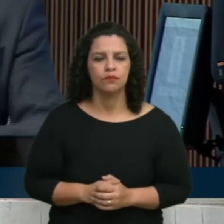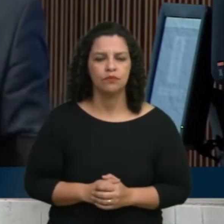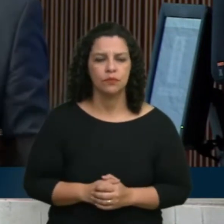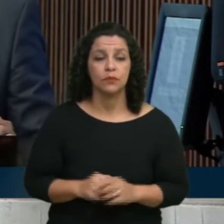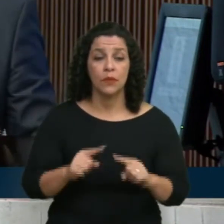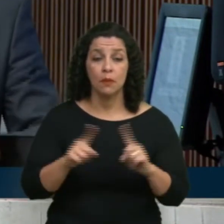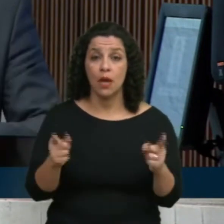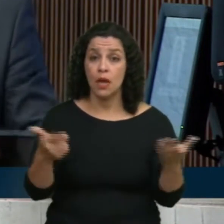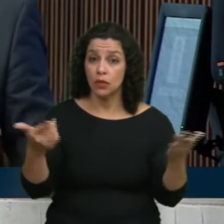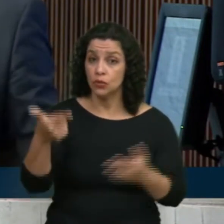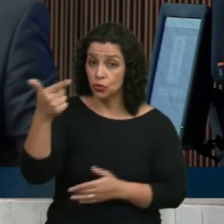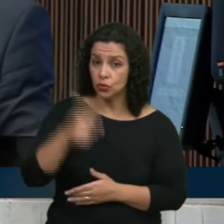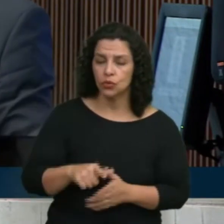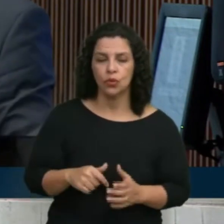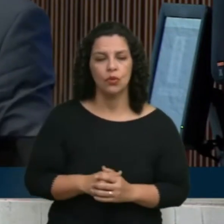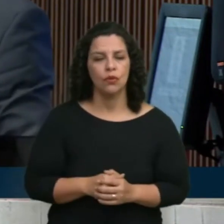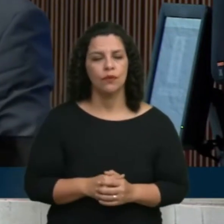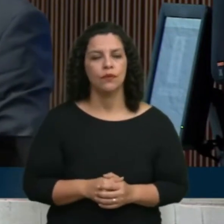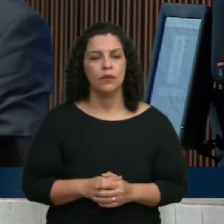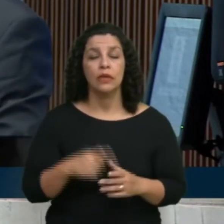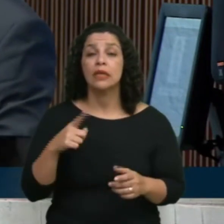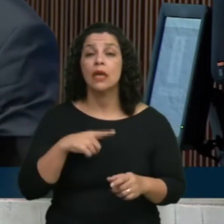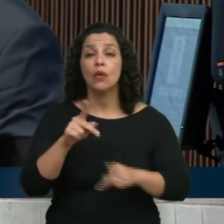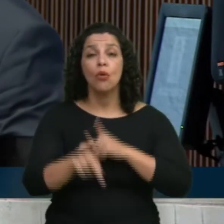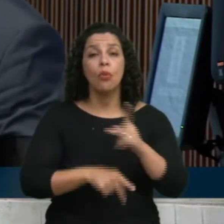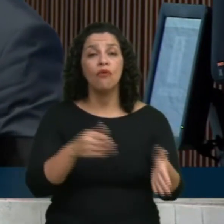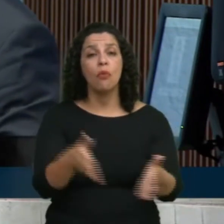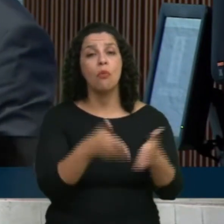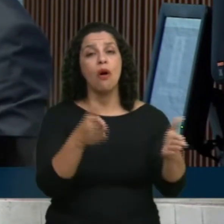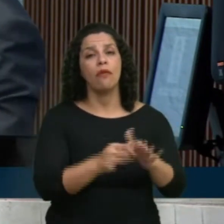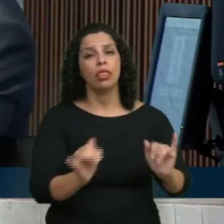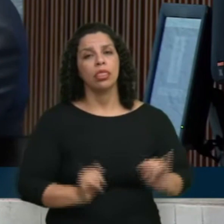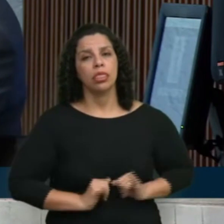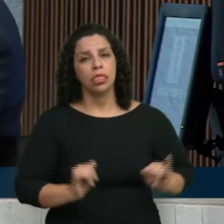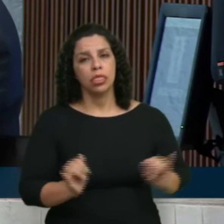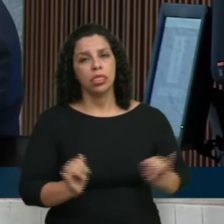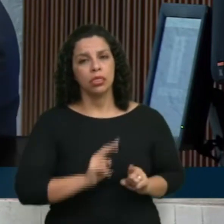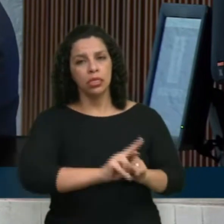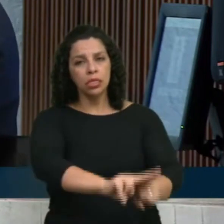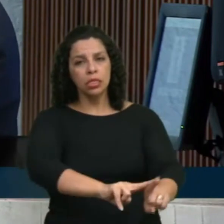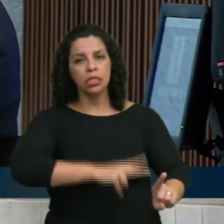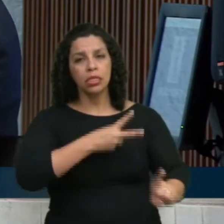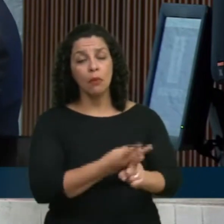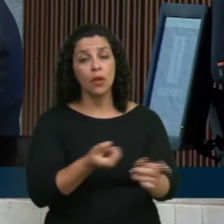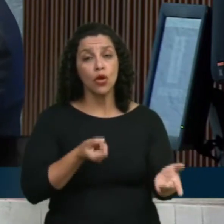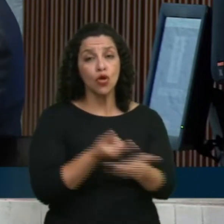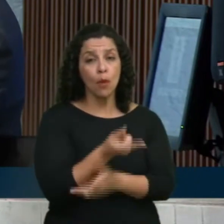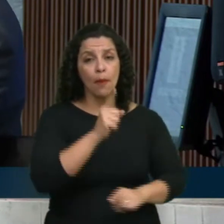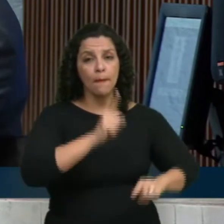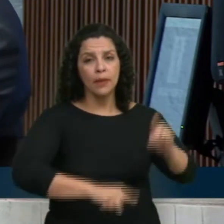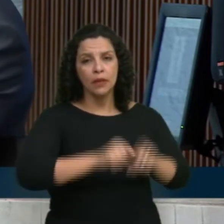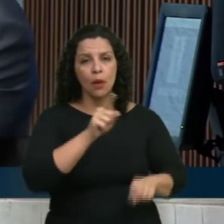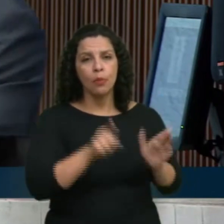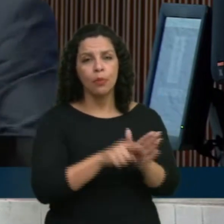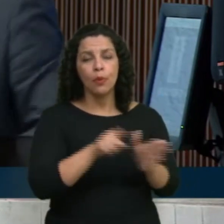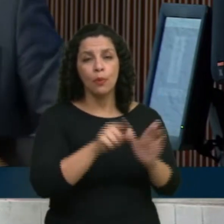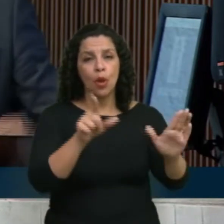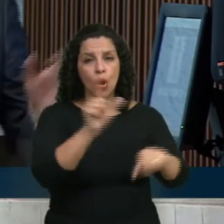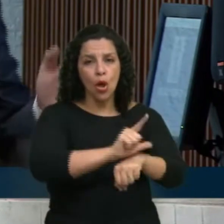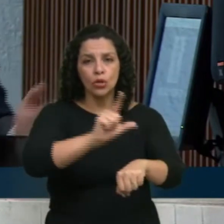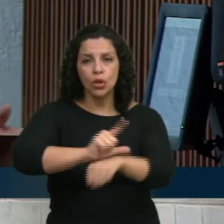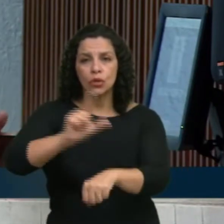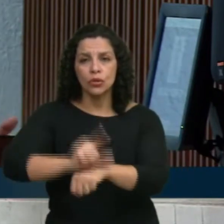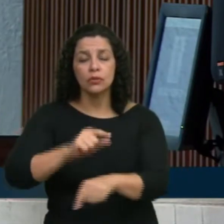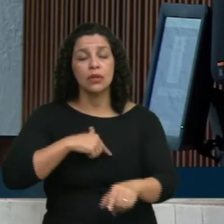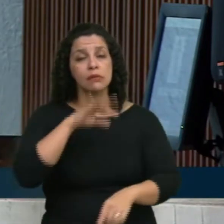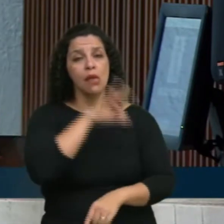Mais uma vez, vai pagar o povo mais pobre, que compra diretamente os objetos de consumo e